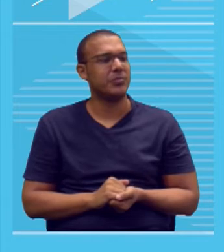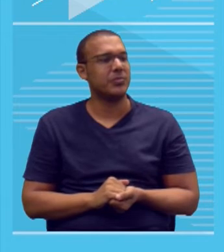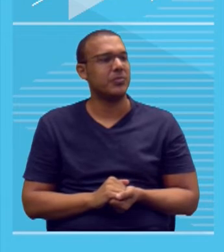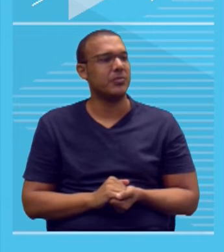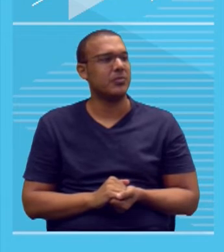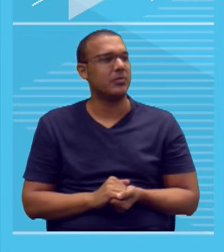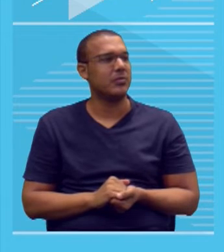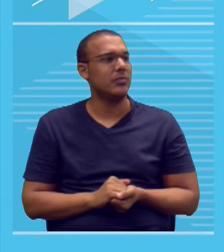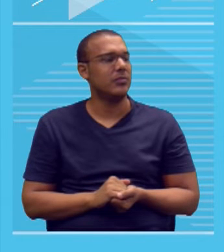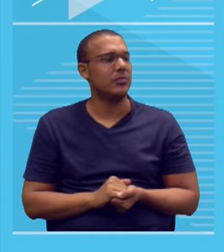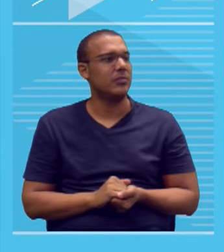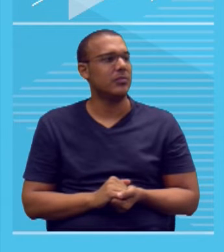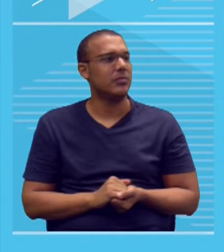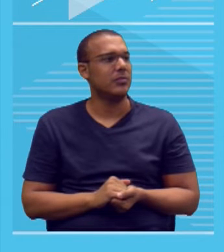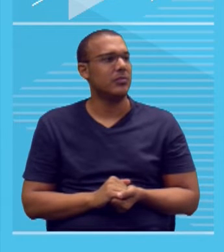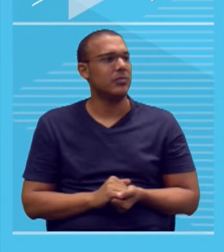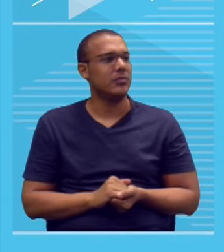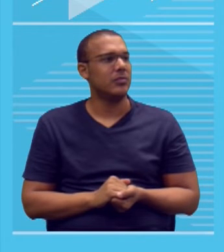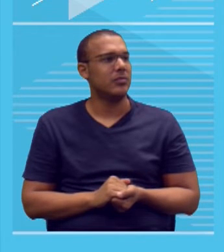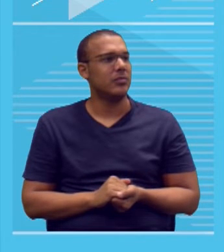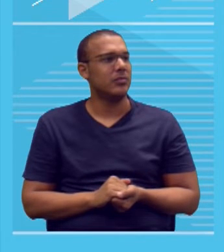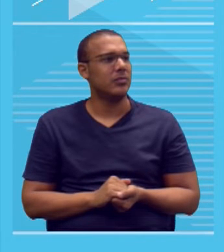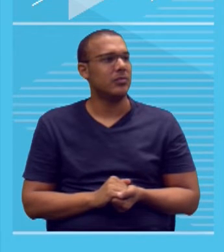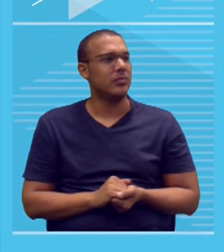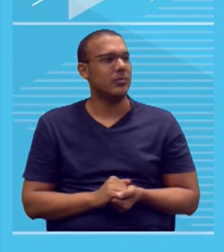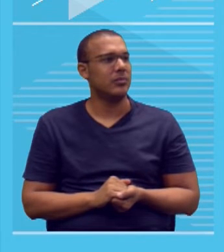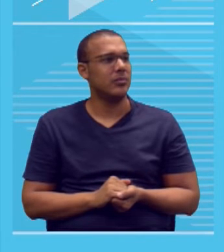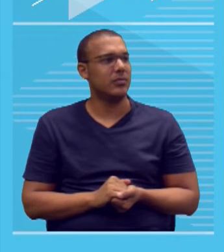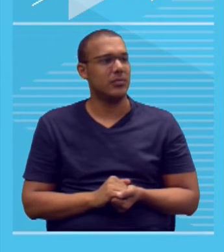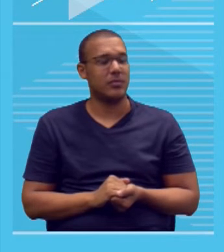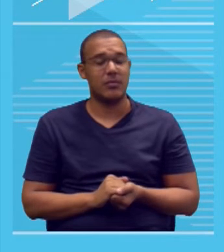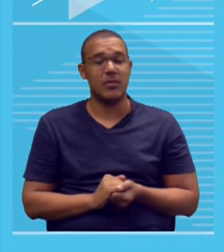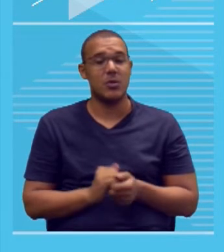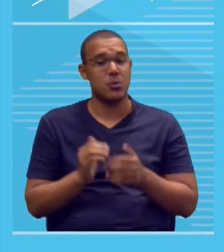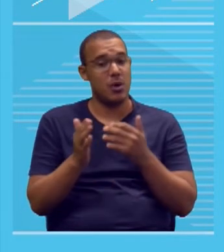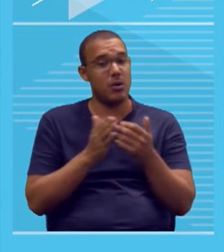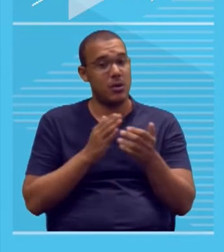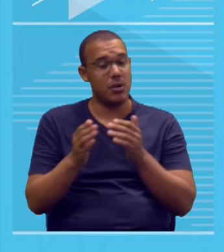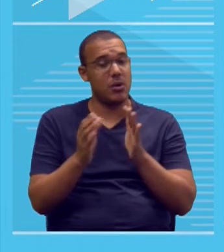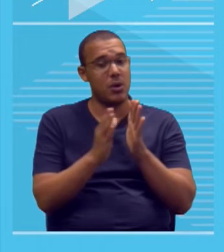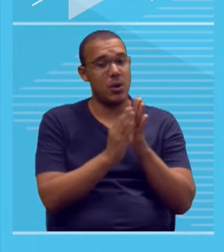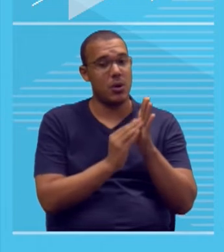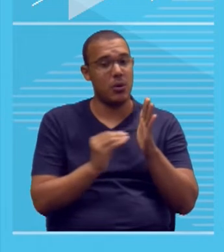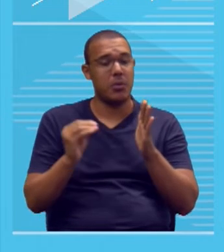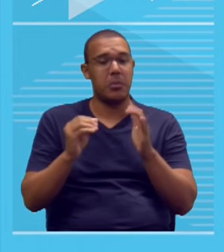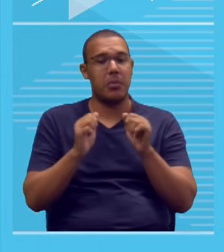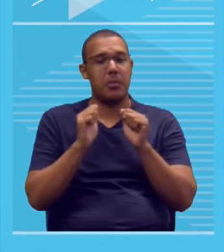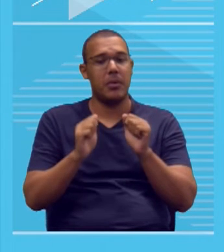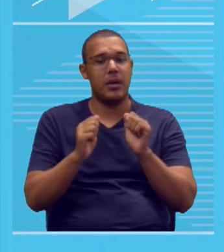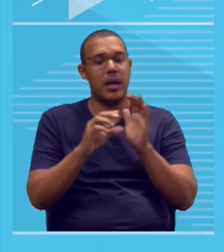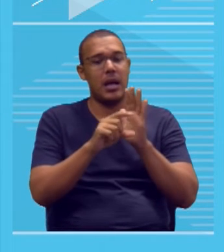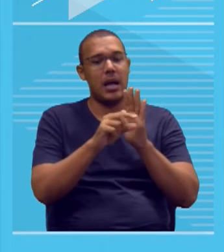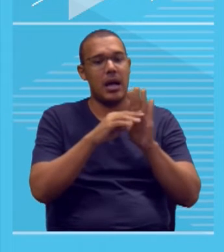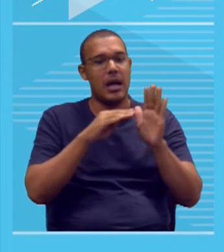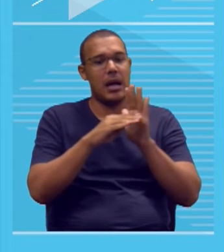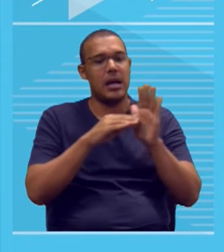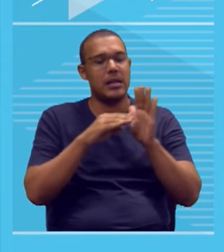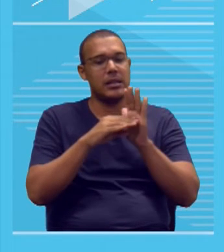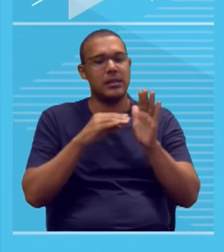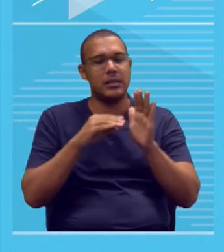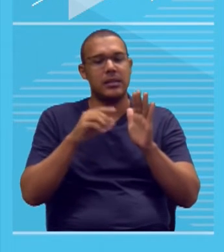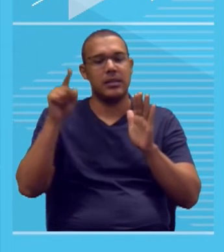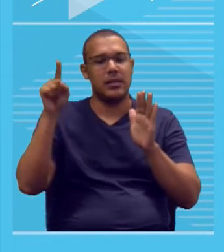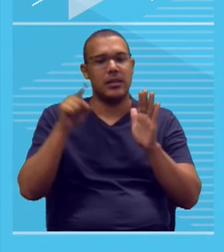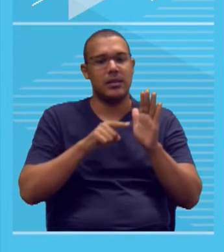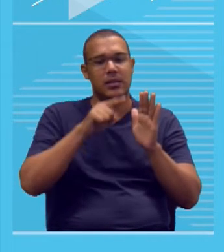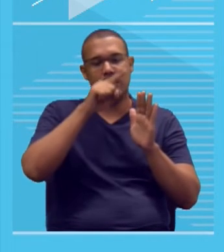Ou de ciências humanas e suas tecnologias. Qualquer um deles, ou de ambos, terá o número de linhas copiadas,